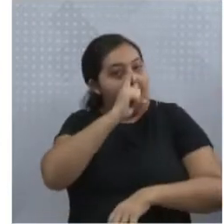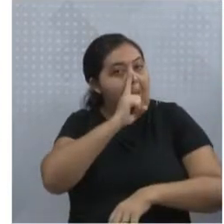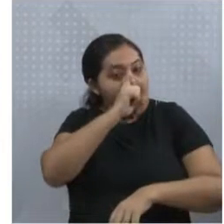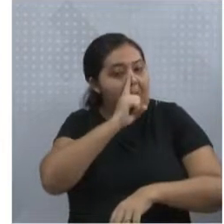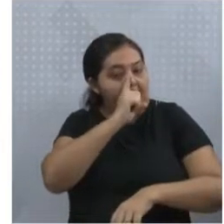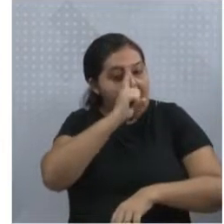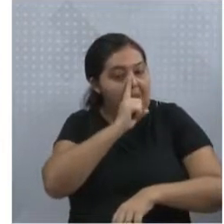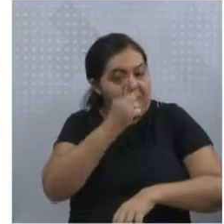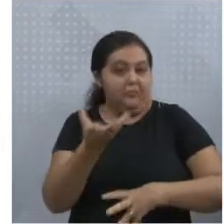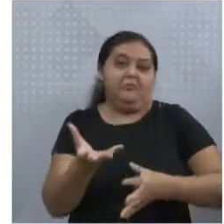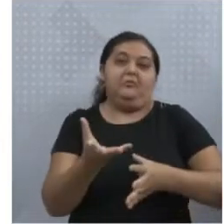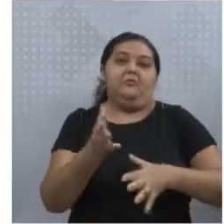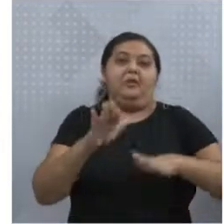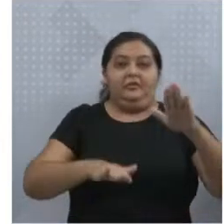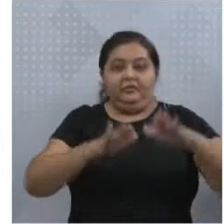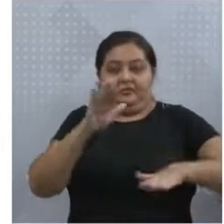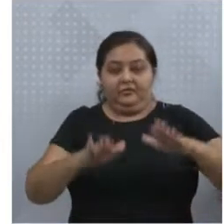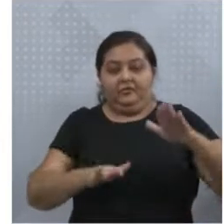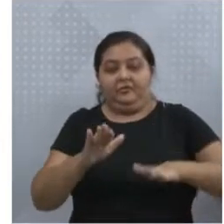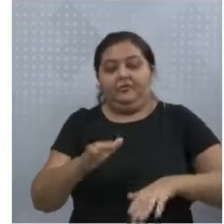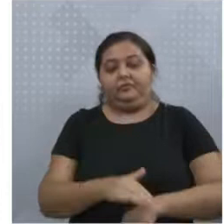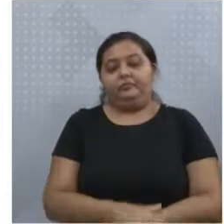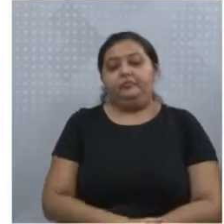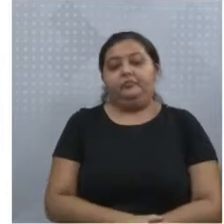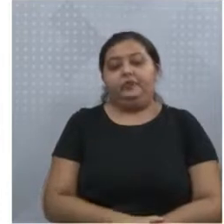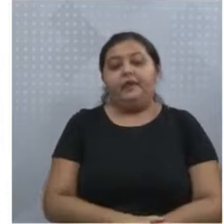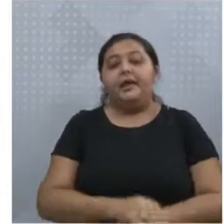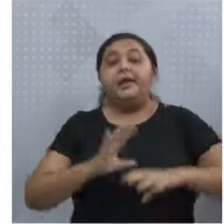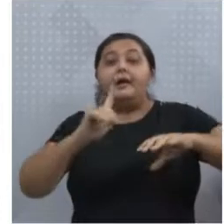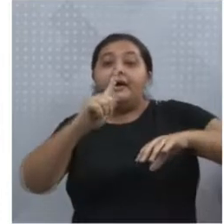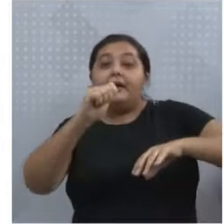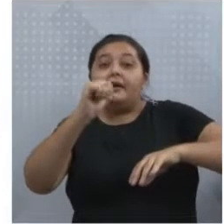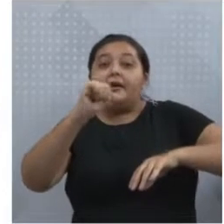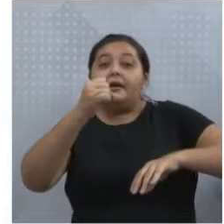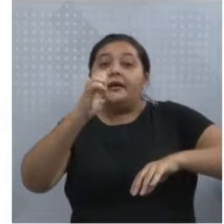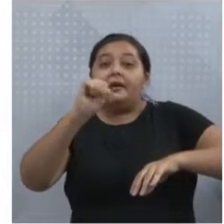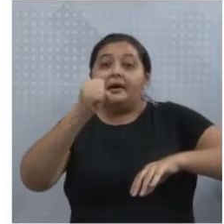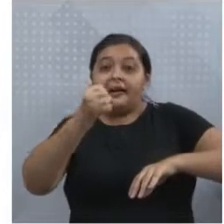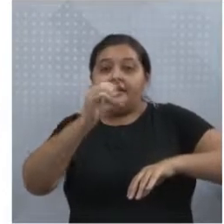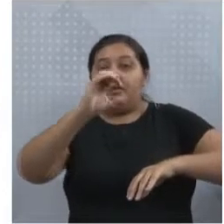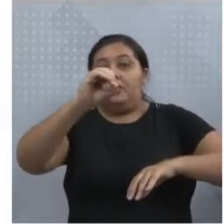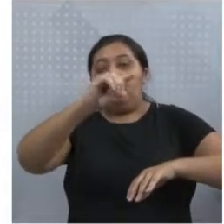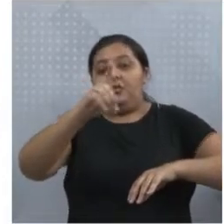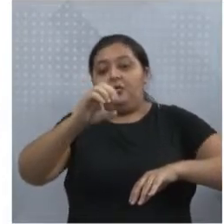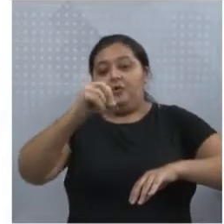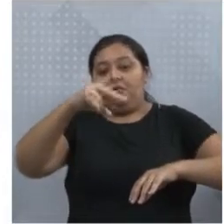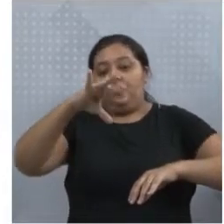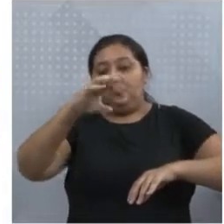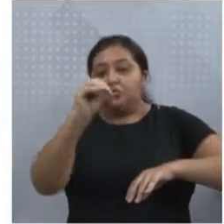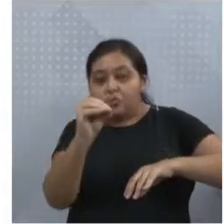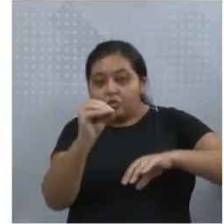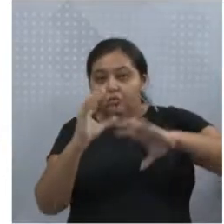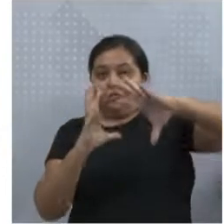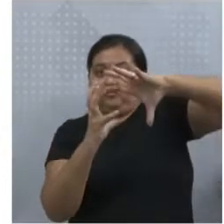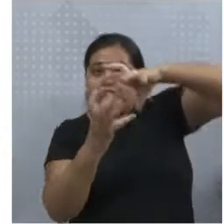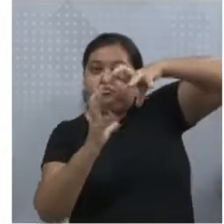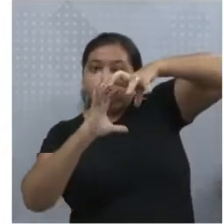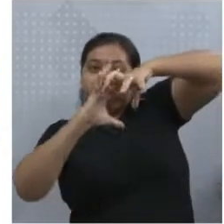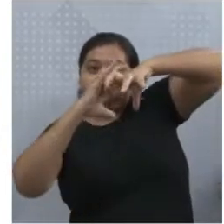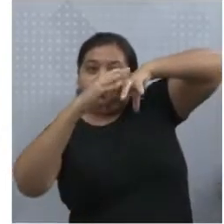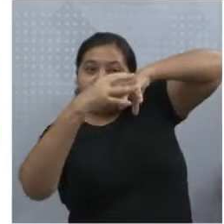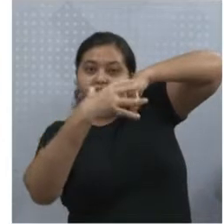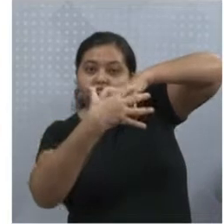cloro, e a formação de uma camada de gases ozônio, que é a camada que vai proteger o nosso planeta, da